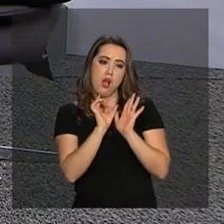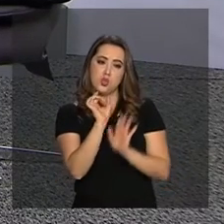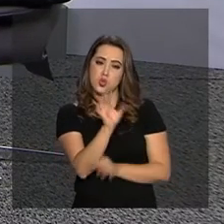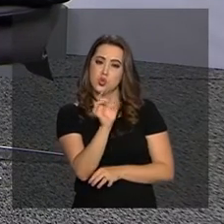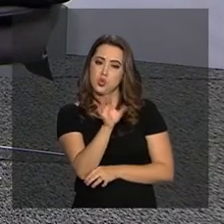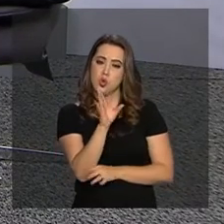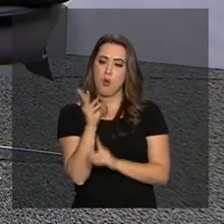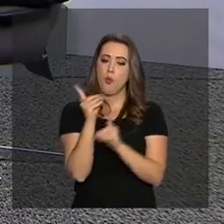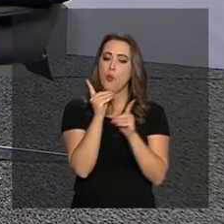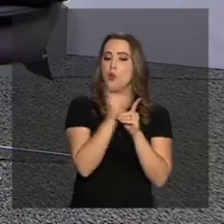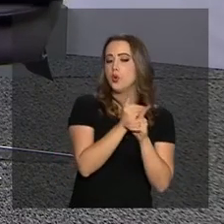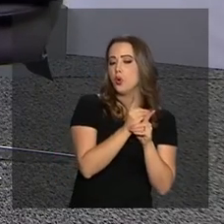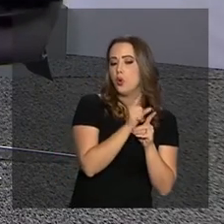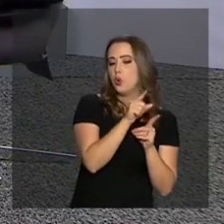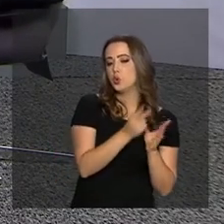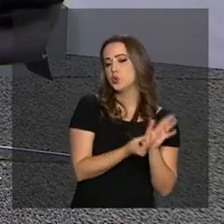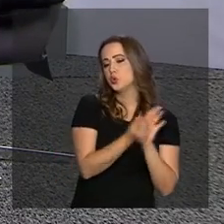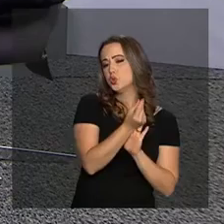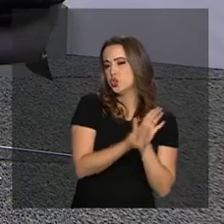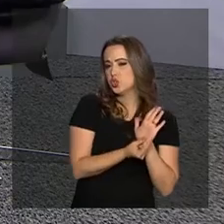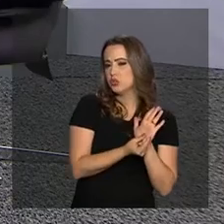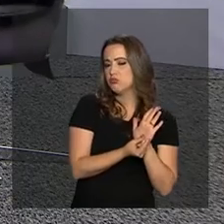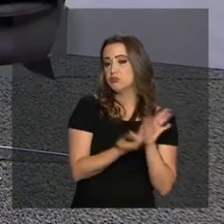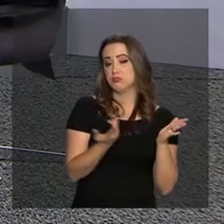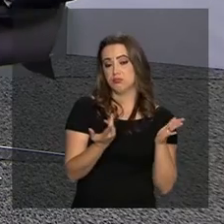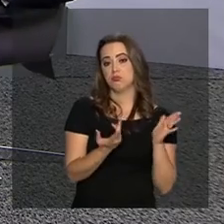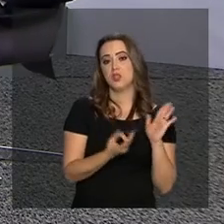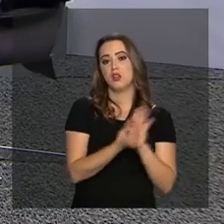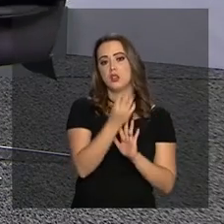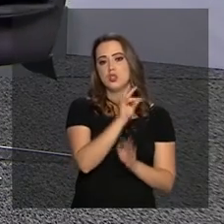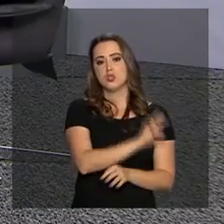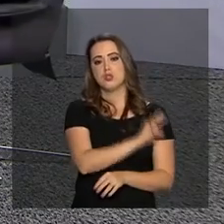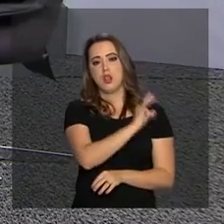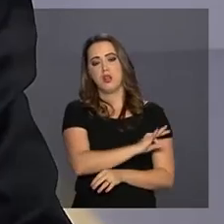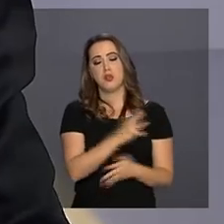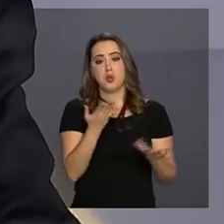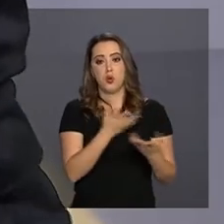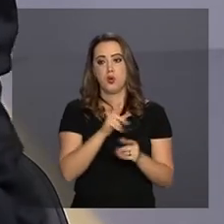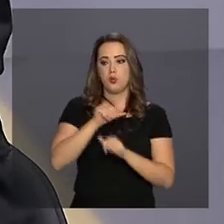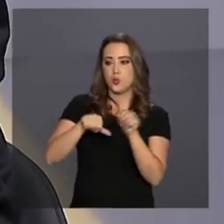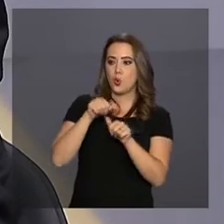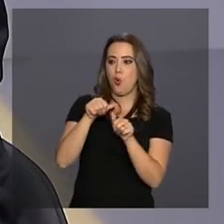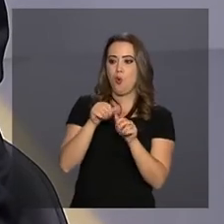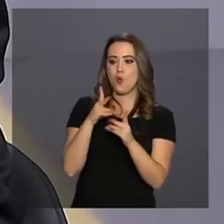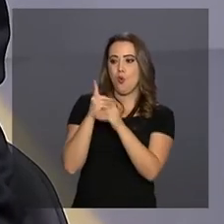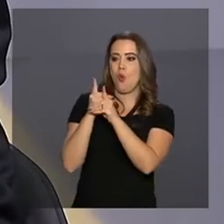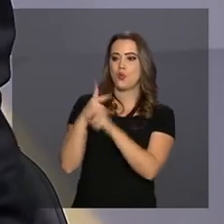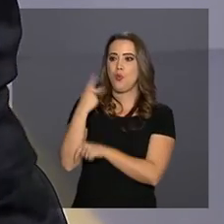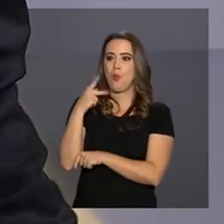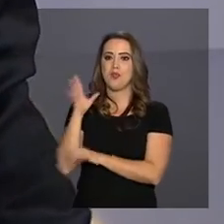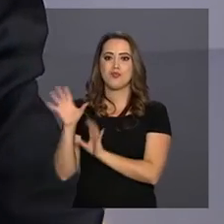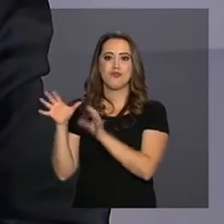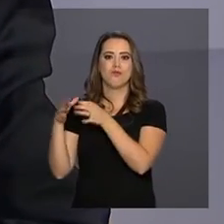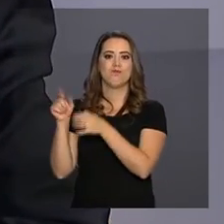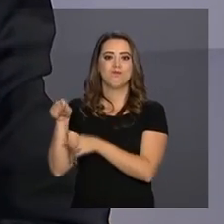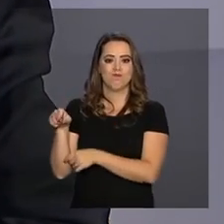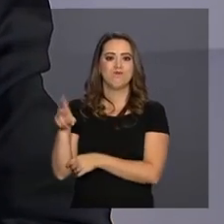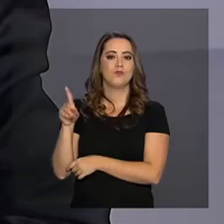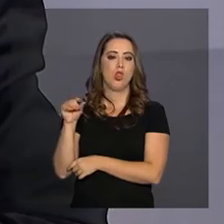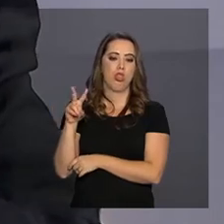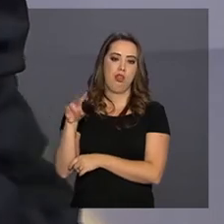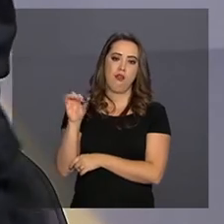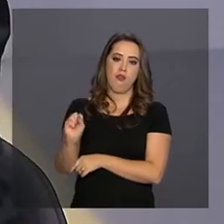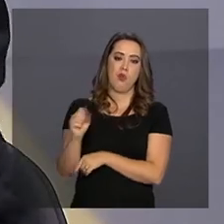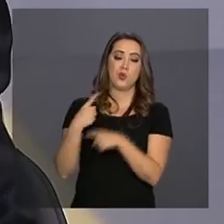um encontro de finanças, de técnicos, para ser um encontro político, que trata da política